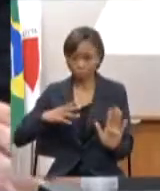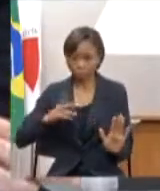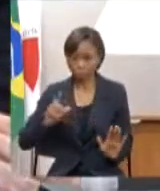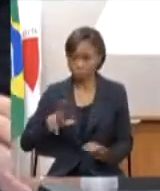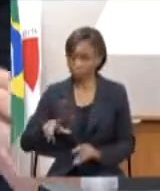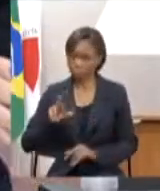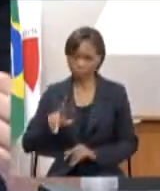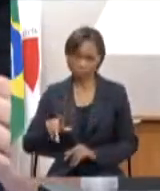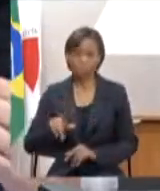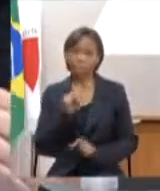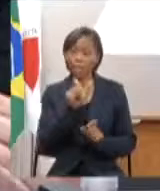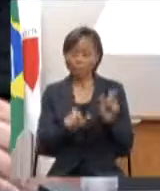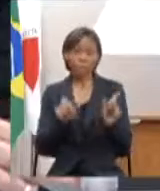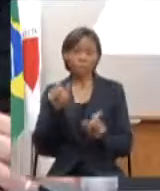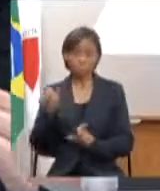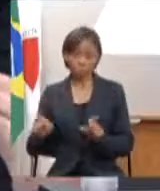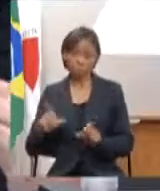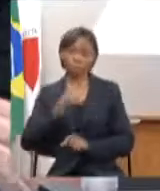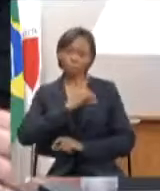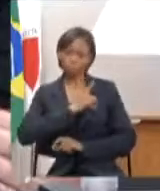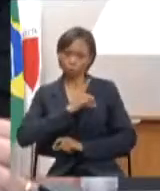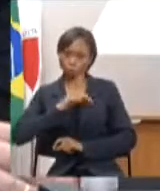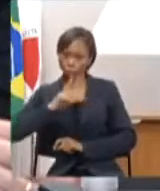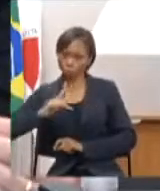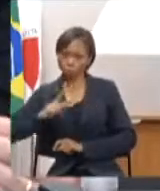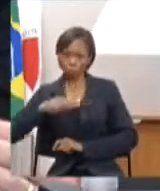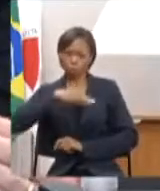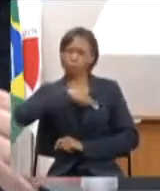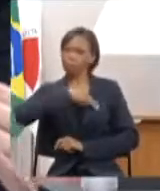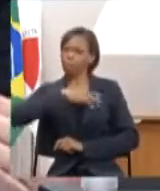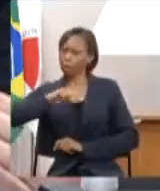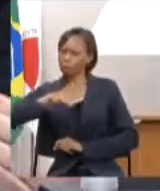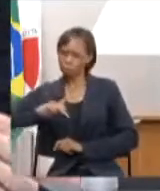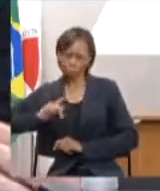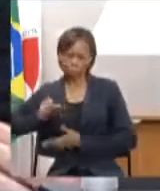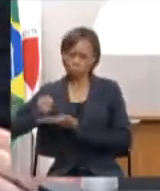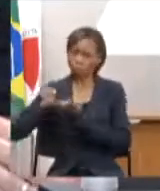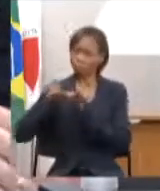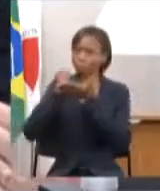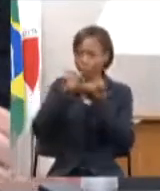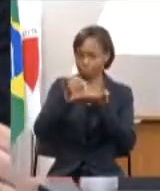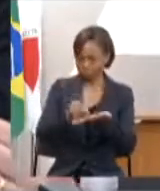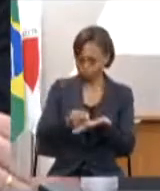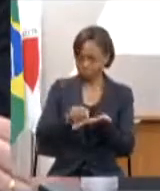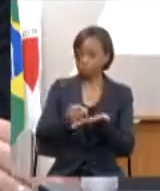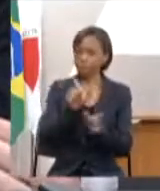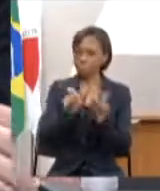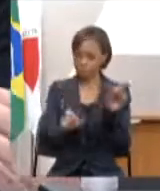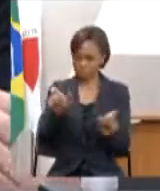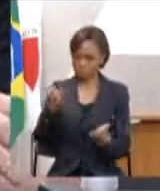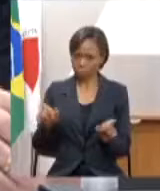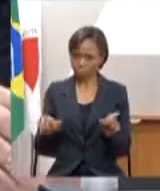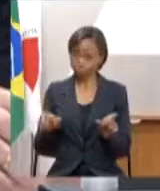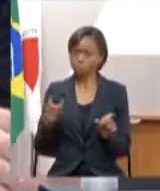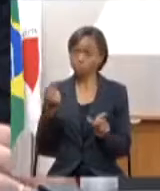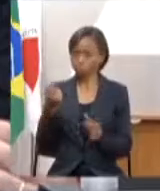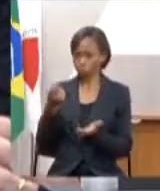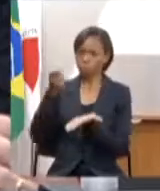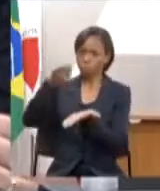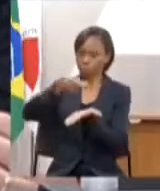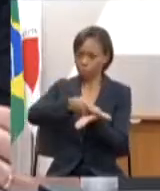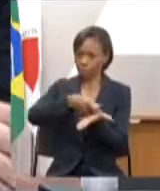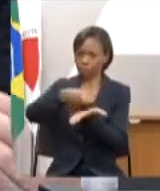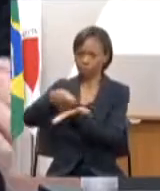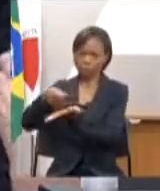pela defensoria pública e pelo ministério público em relação às suas indenizações individuais